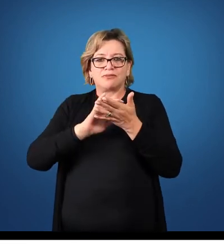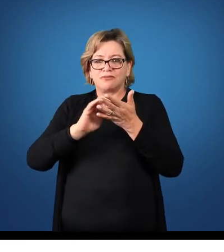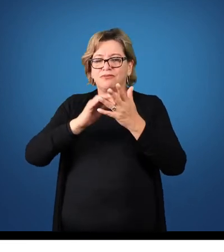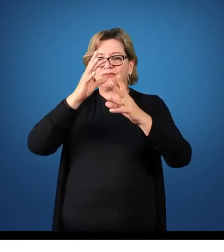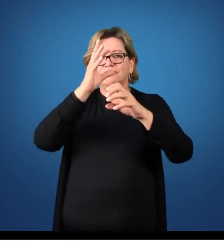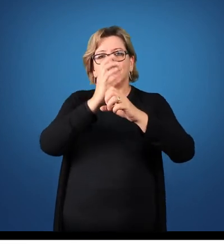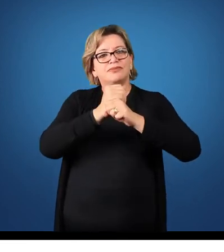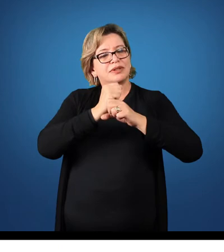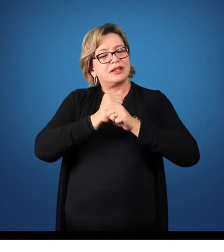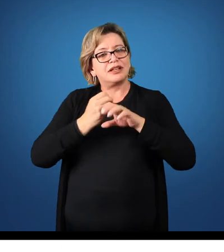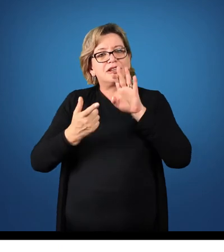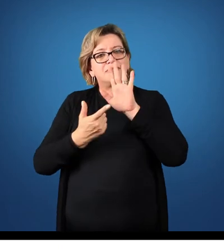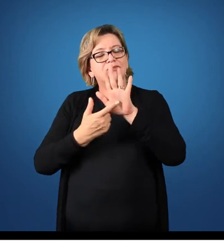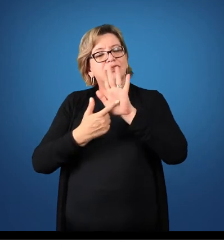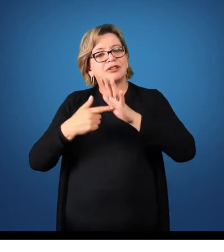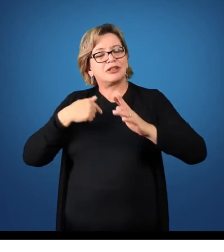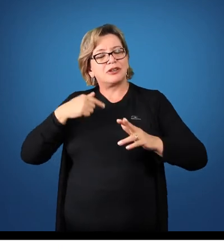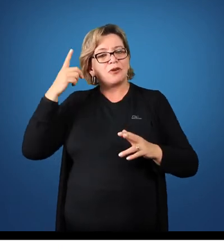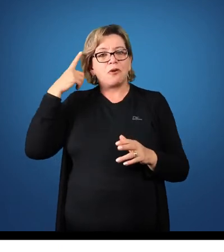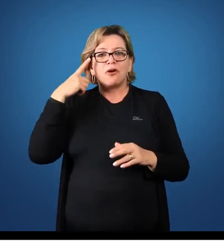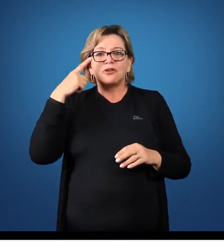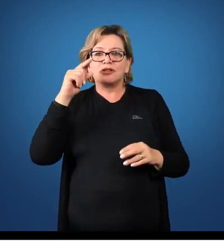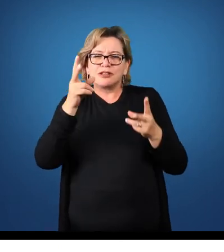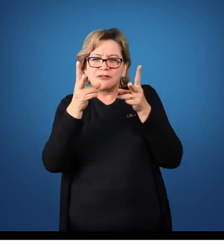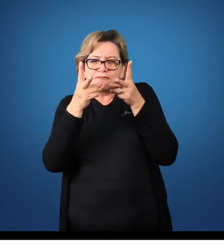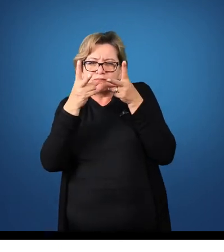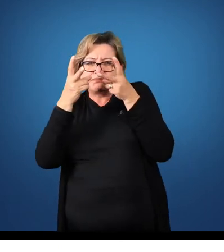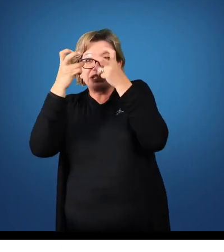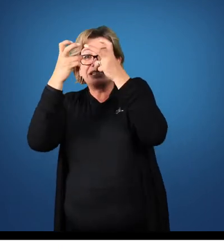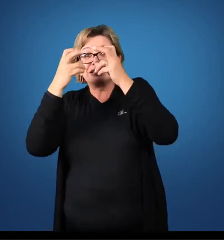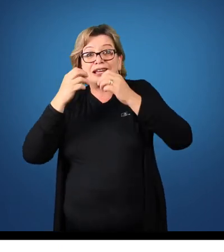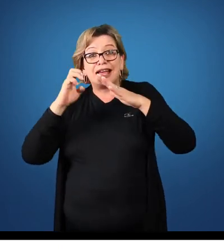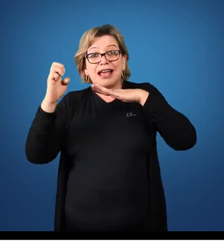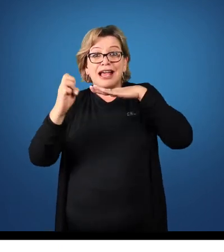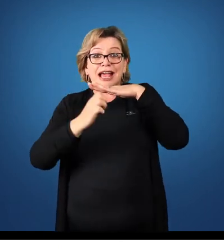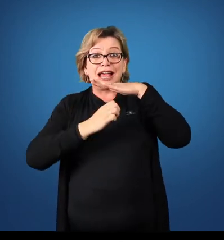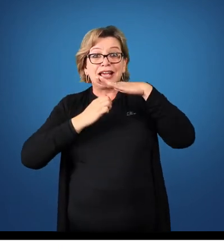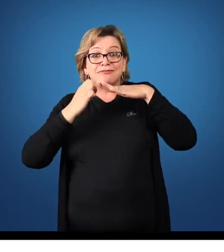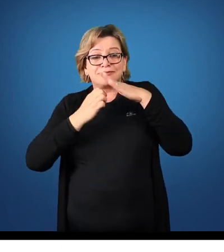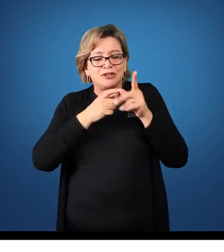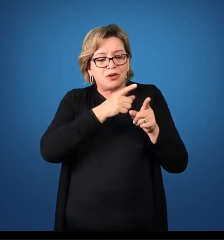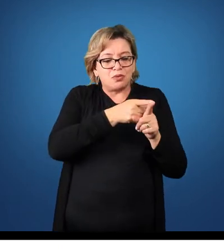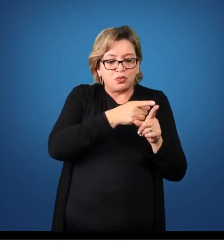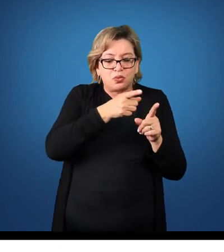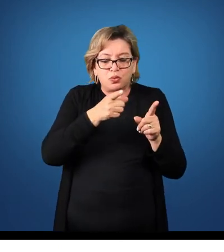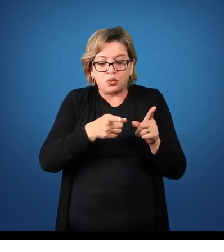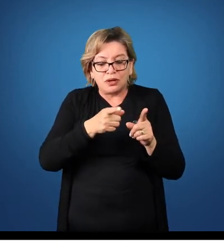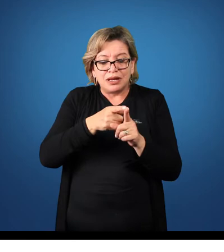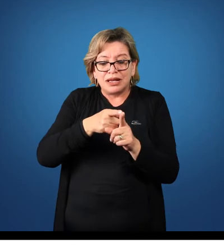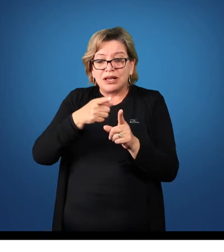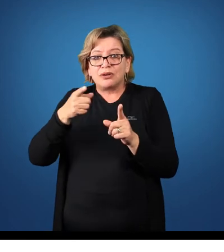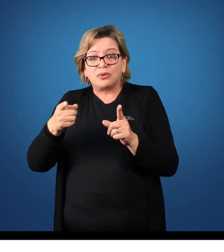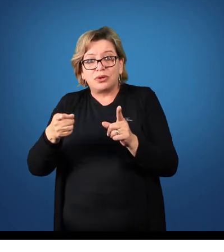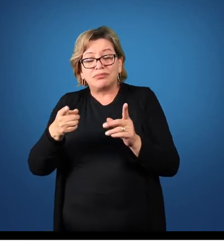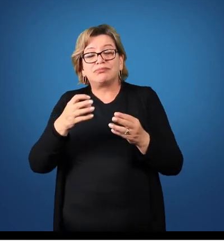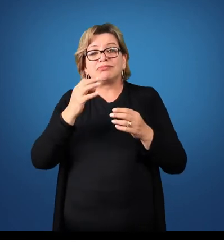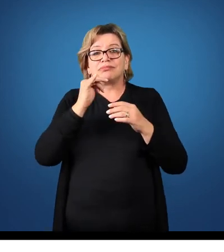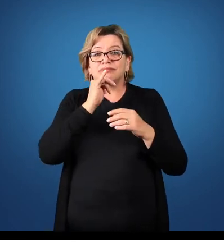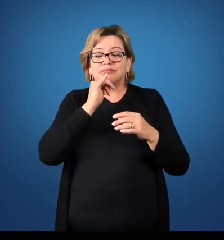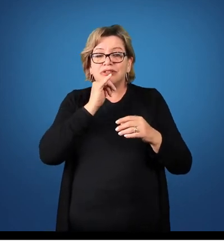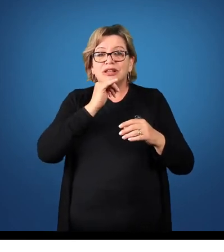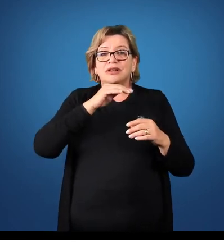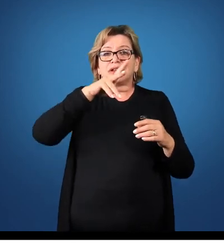o que? Com que eu consiga visualizar a empresa em cada período contábil. O período